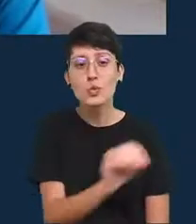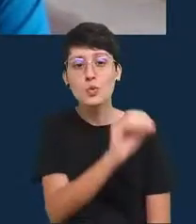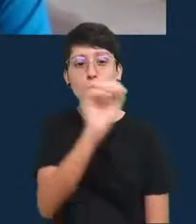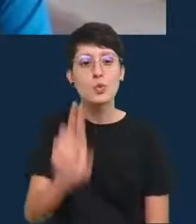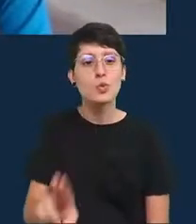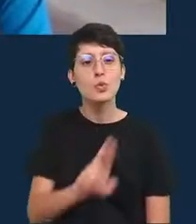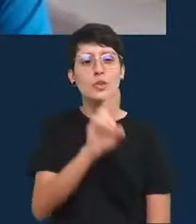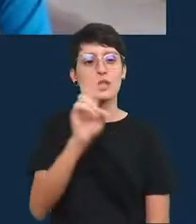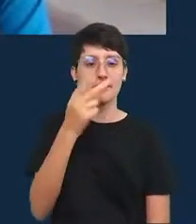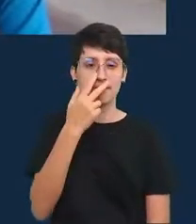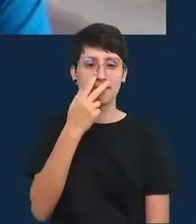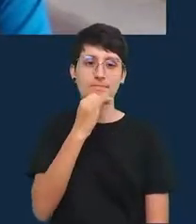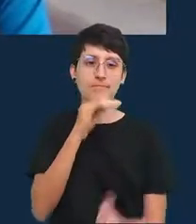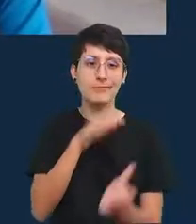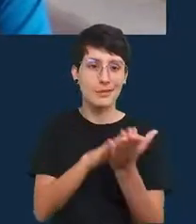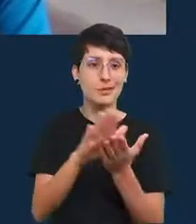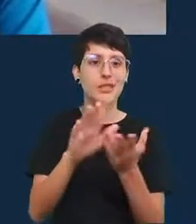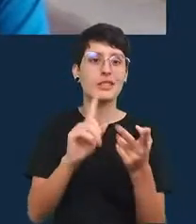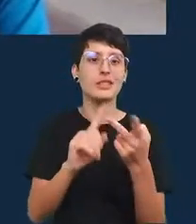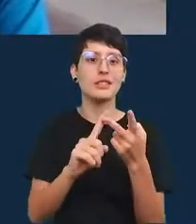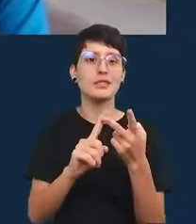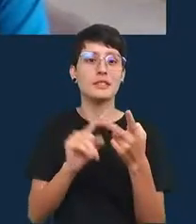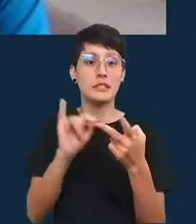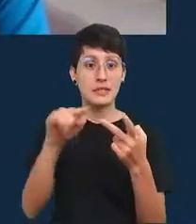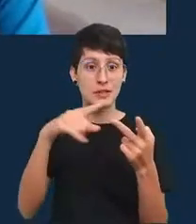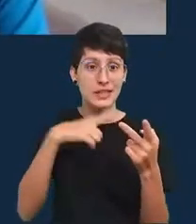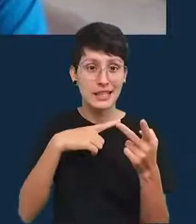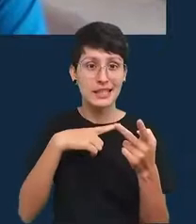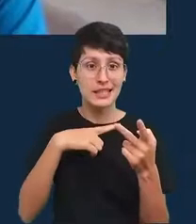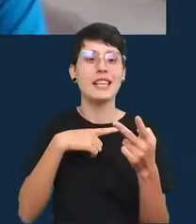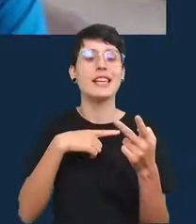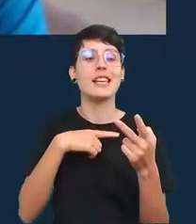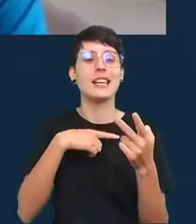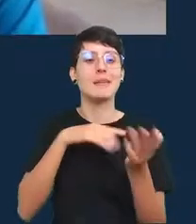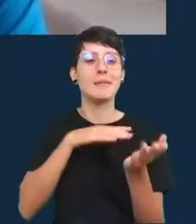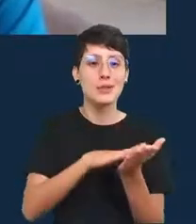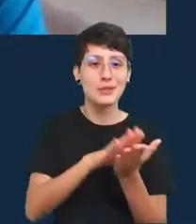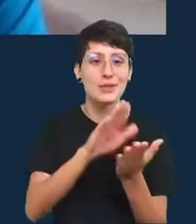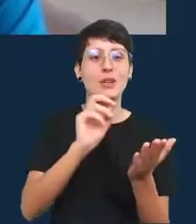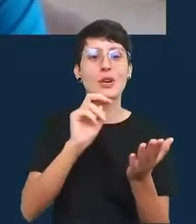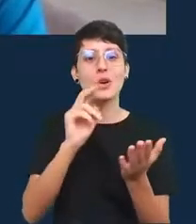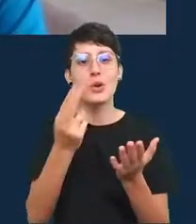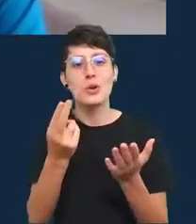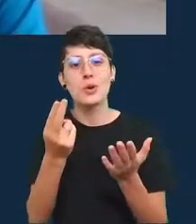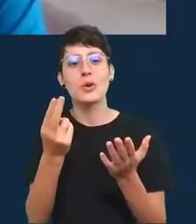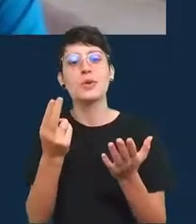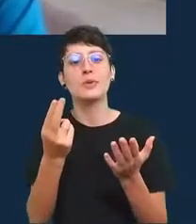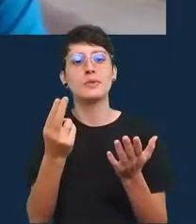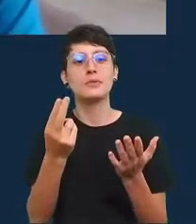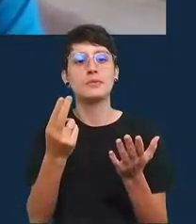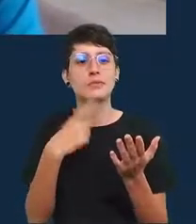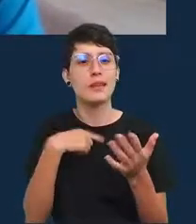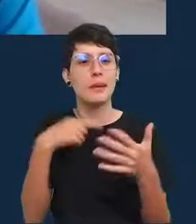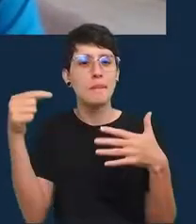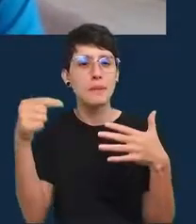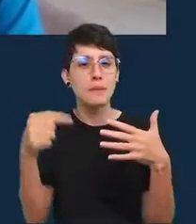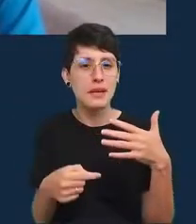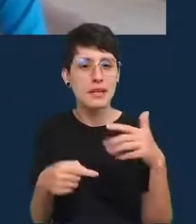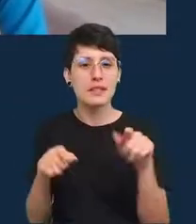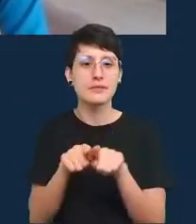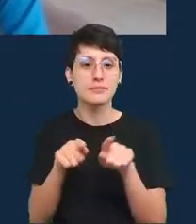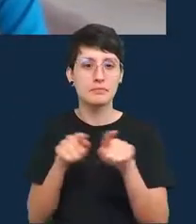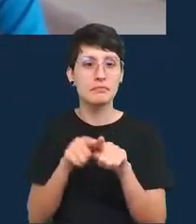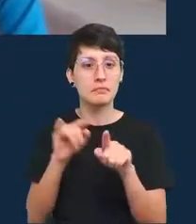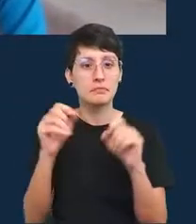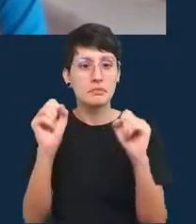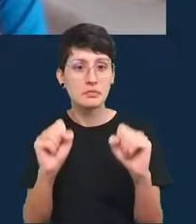publicação se você tem um portfólio bem recheado é interessante se você puder